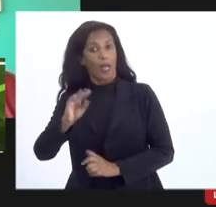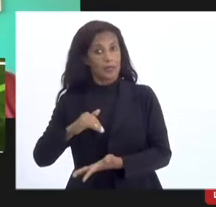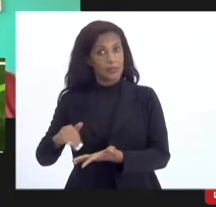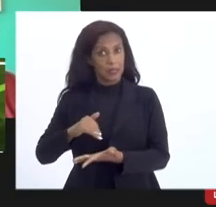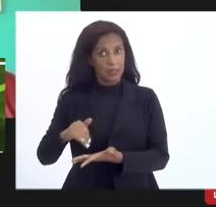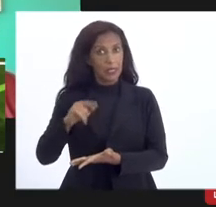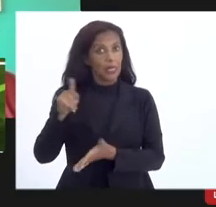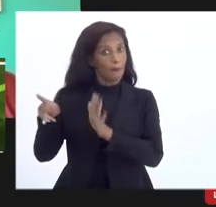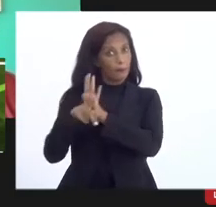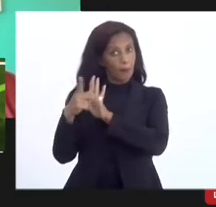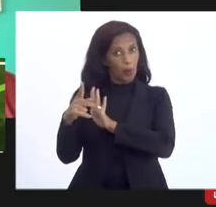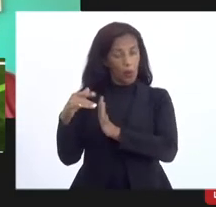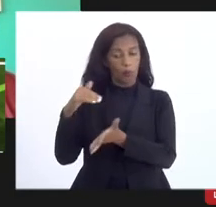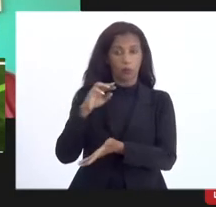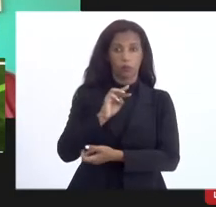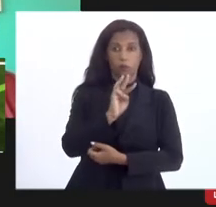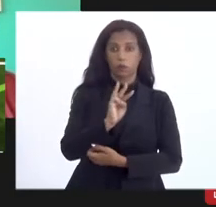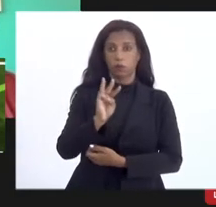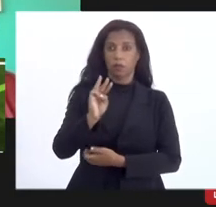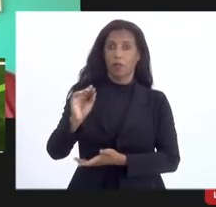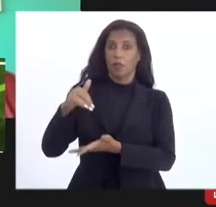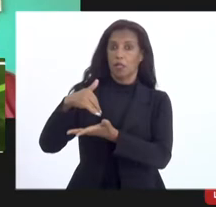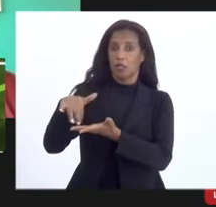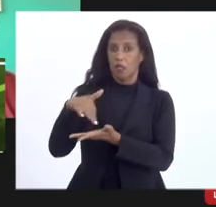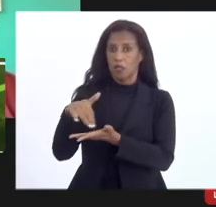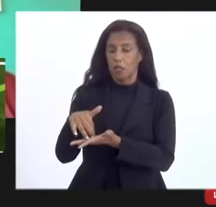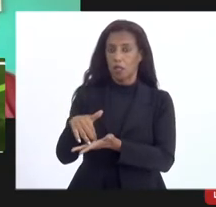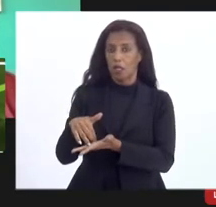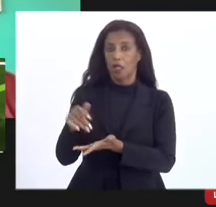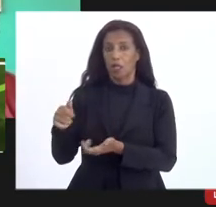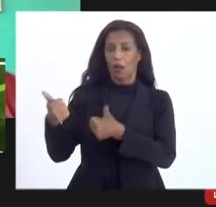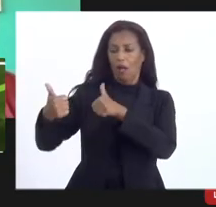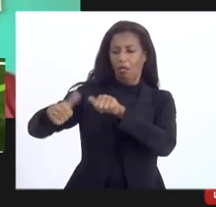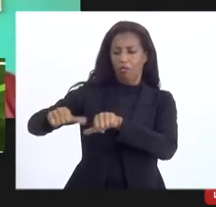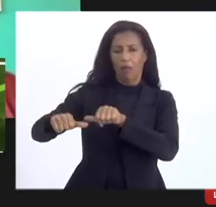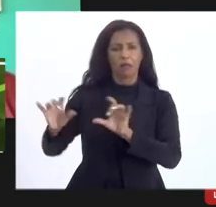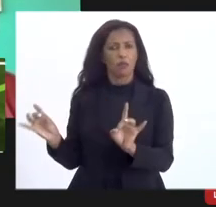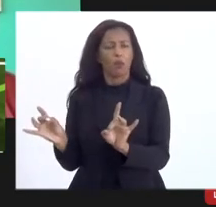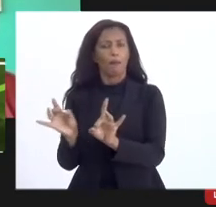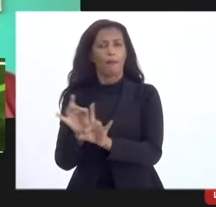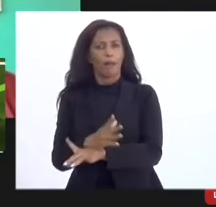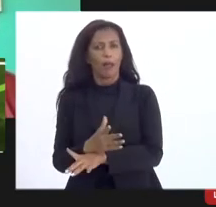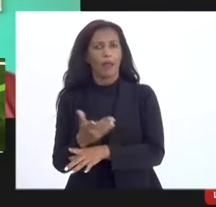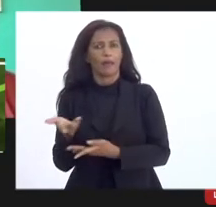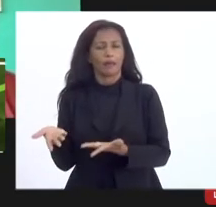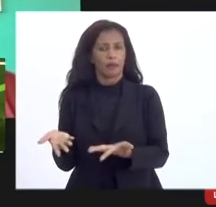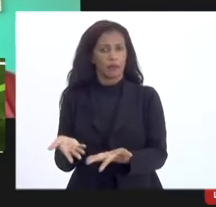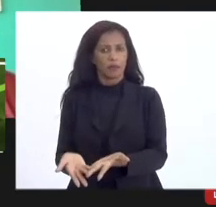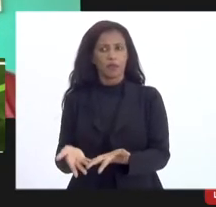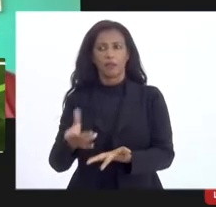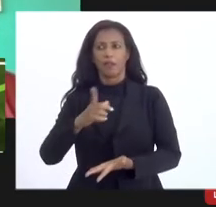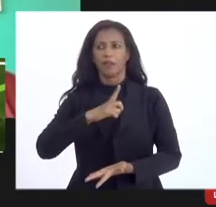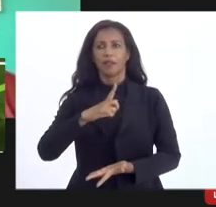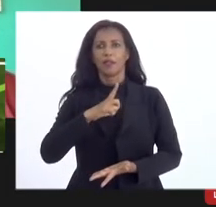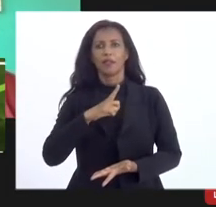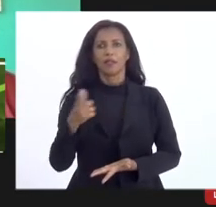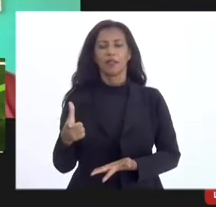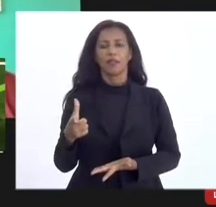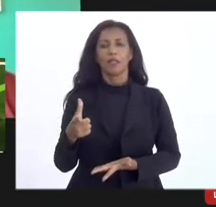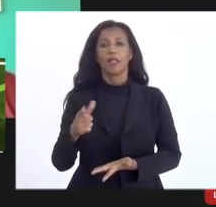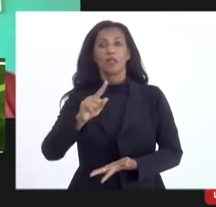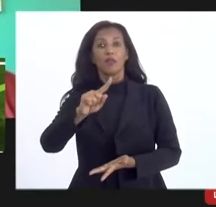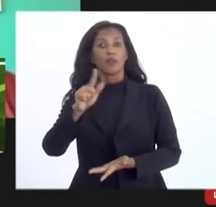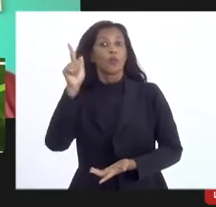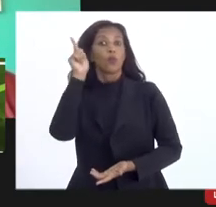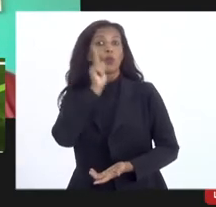da secretaria então na verdade o ônus da análise completa vocês vão deixar de ter e vocês vão